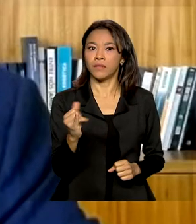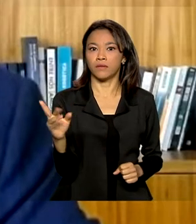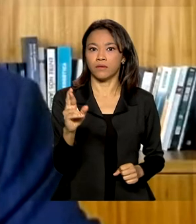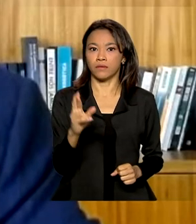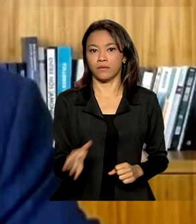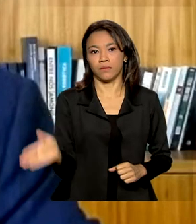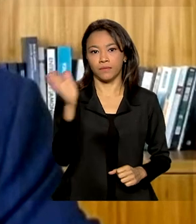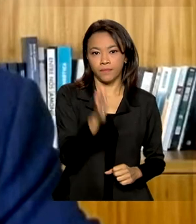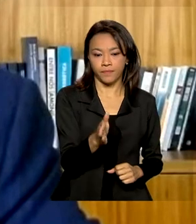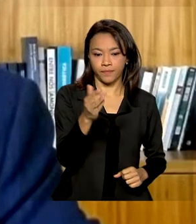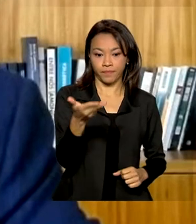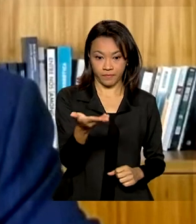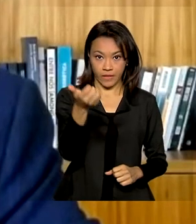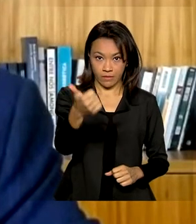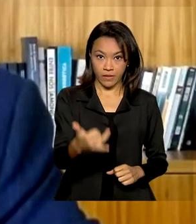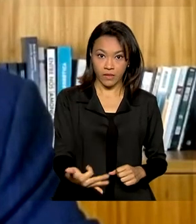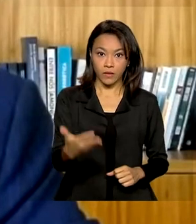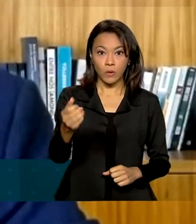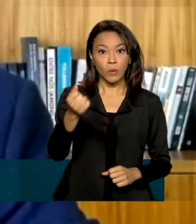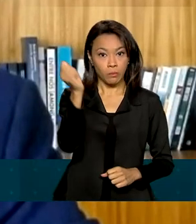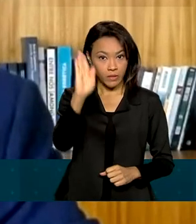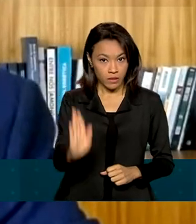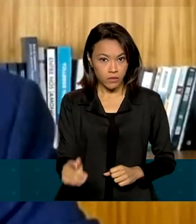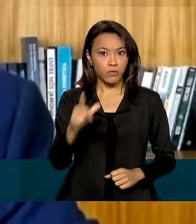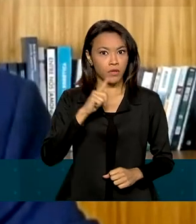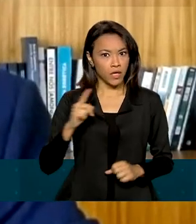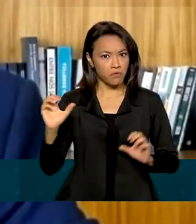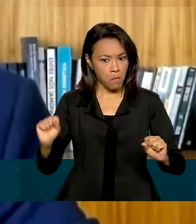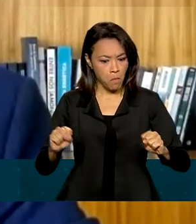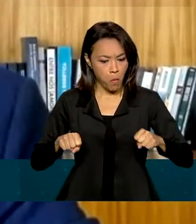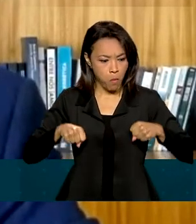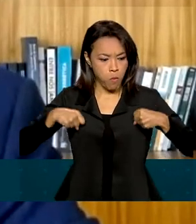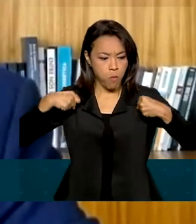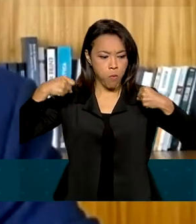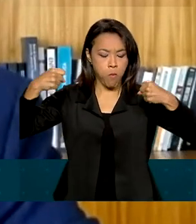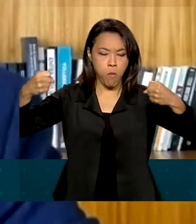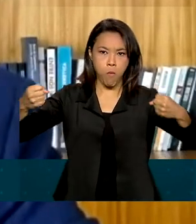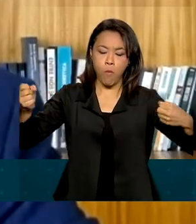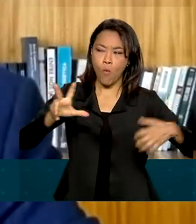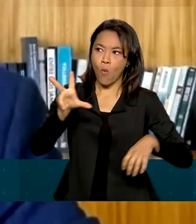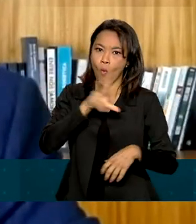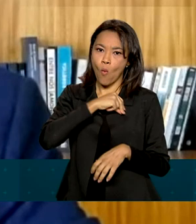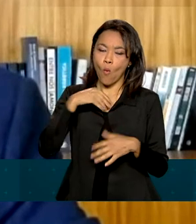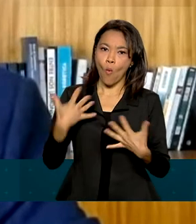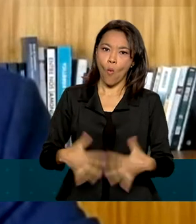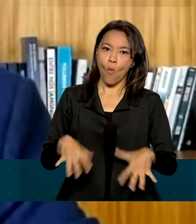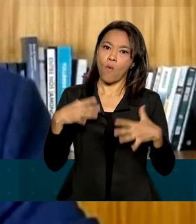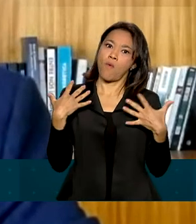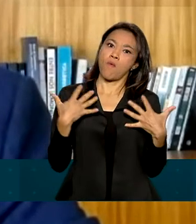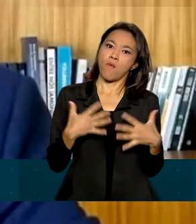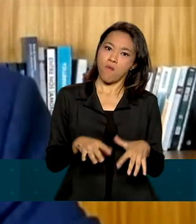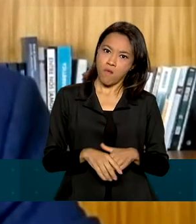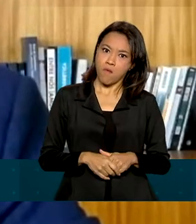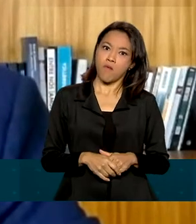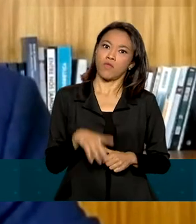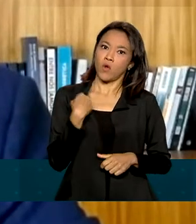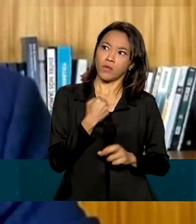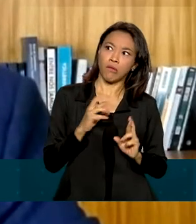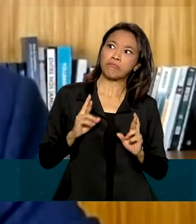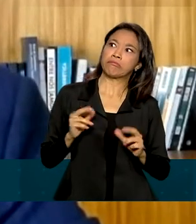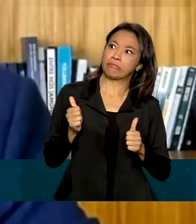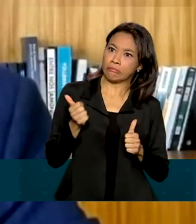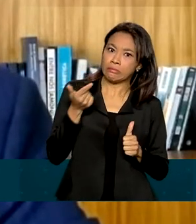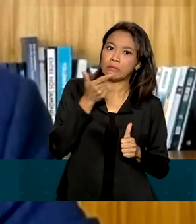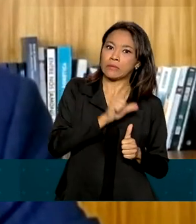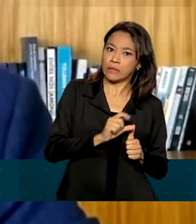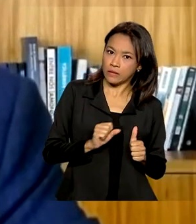Brasil conseguiu ter um desempenho extraordinário, como nós esperávamos. Nós